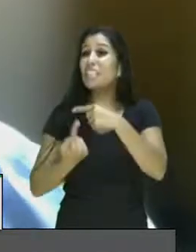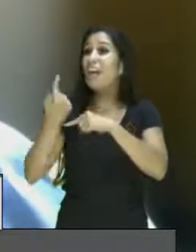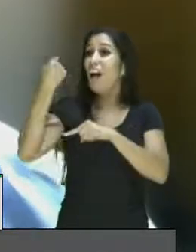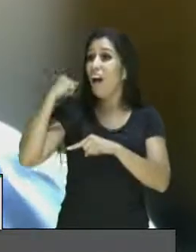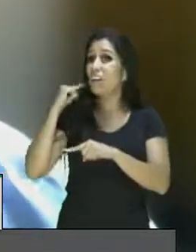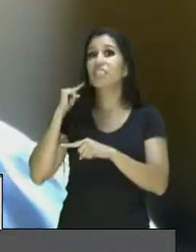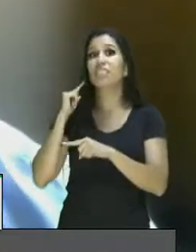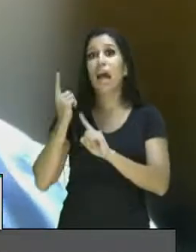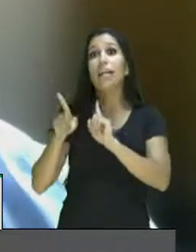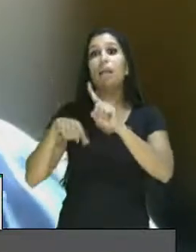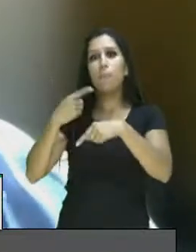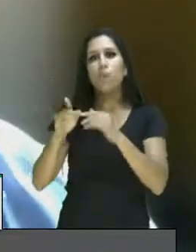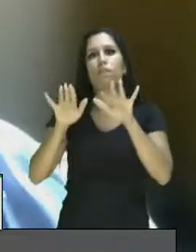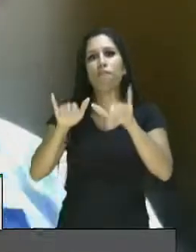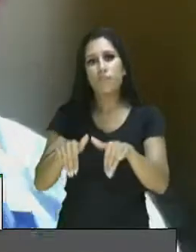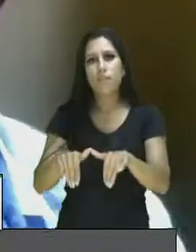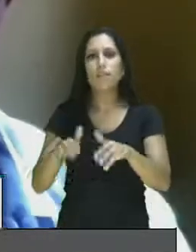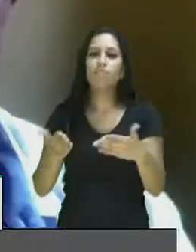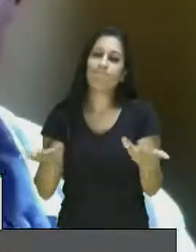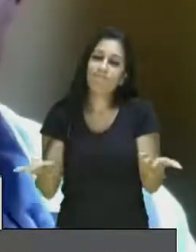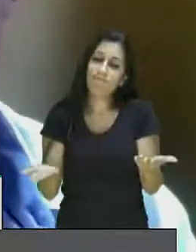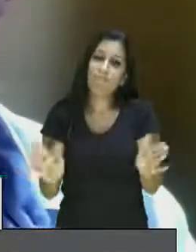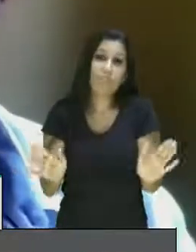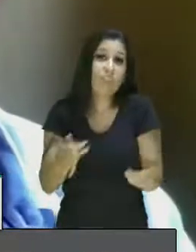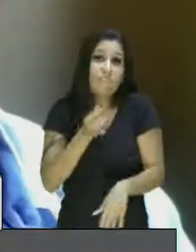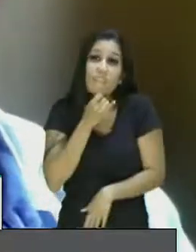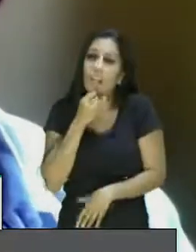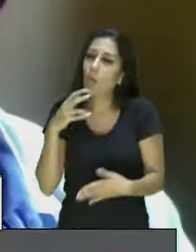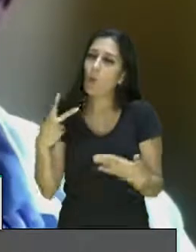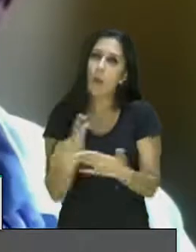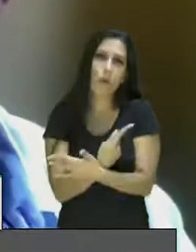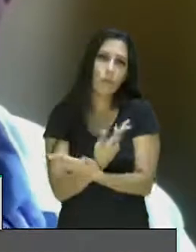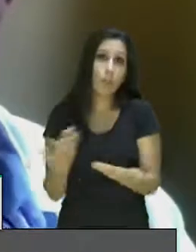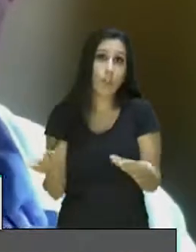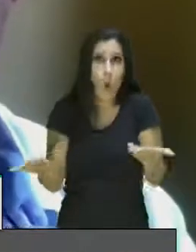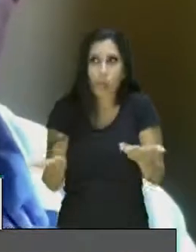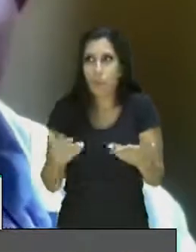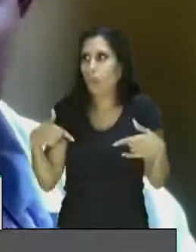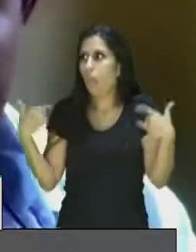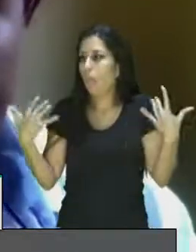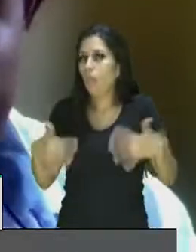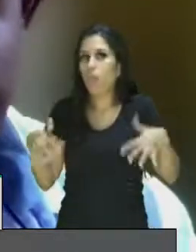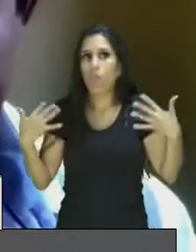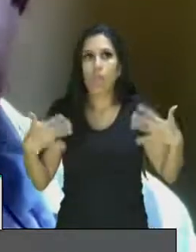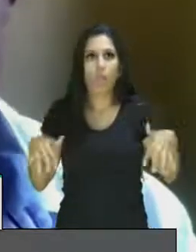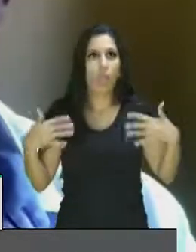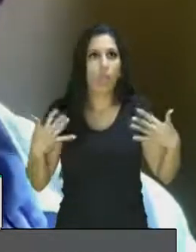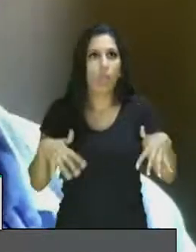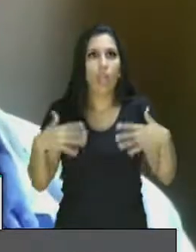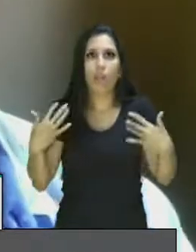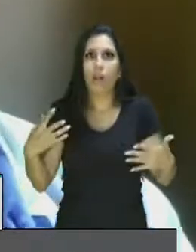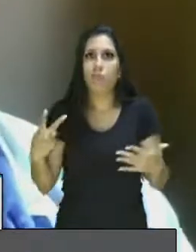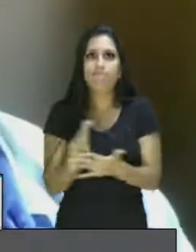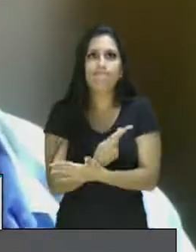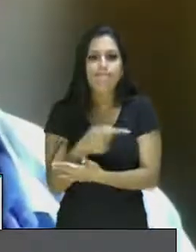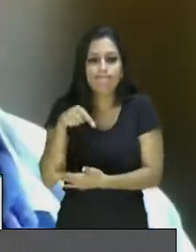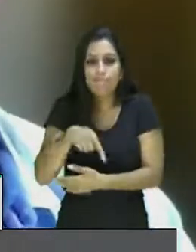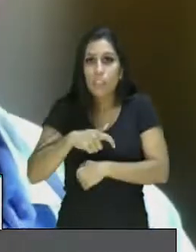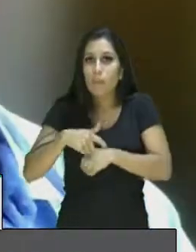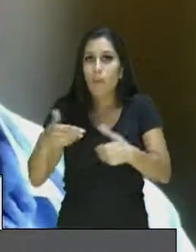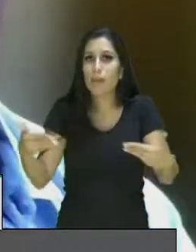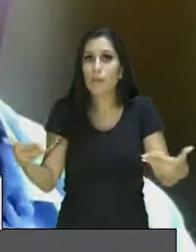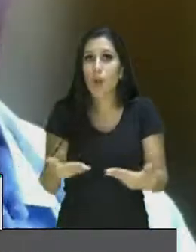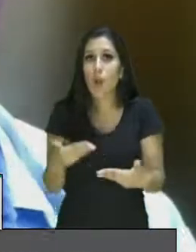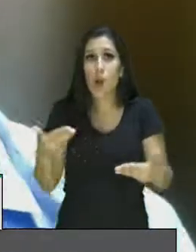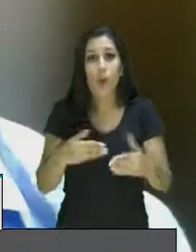término do mandato. Infelizmente, isso não aconteceu, e hoje nós nos encontramos aqui nessa situação do não